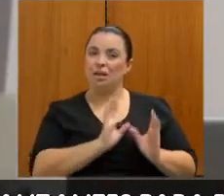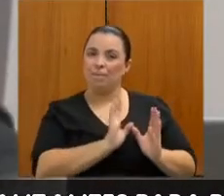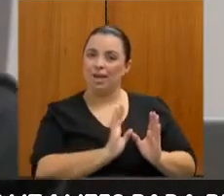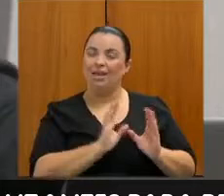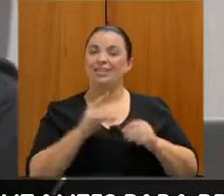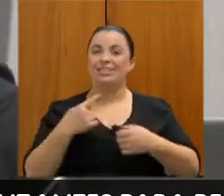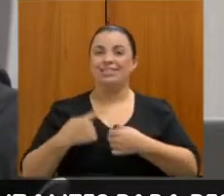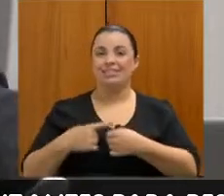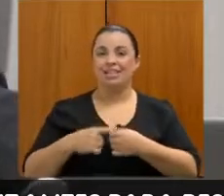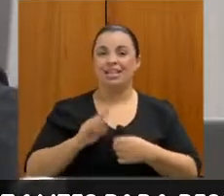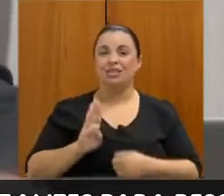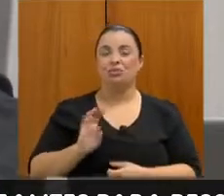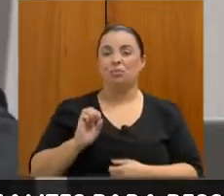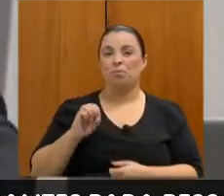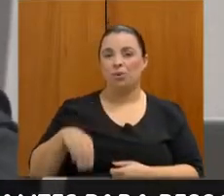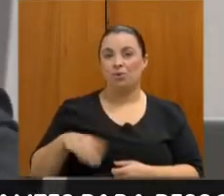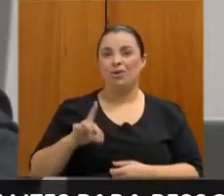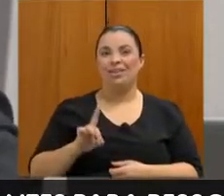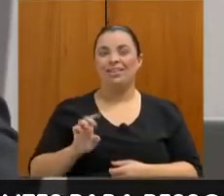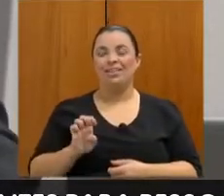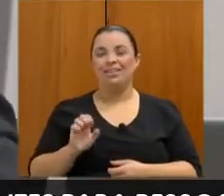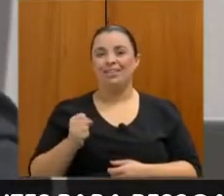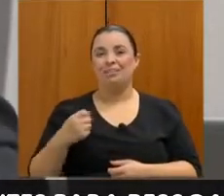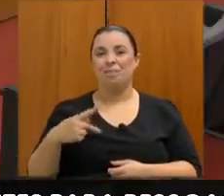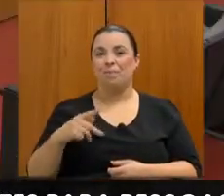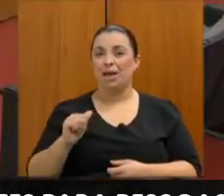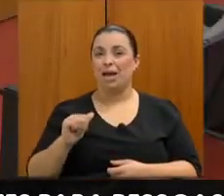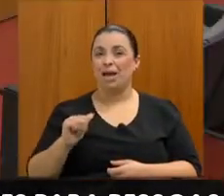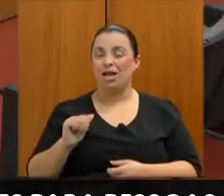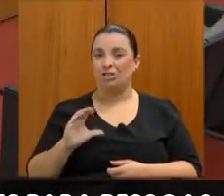querida terra, seja bem-vinda, Maria Lúcia.